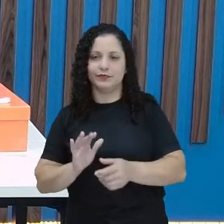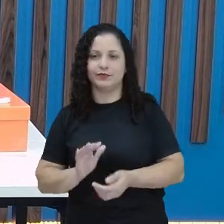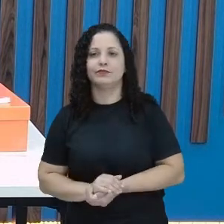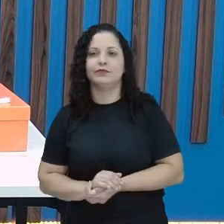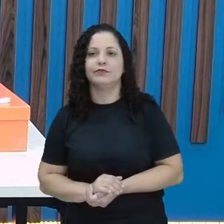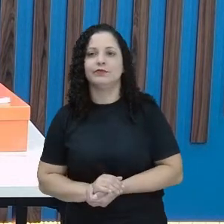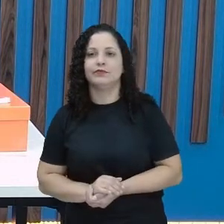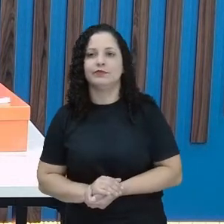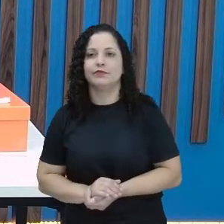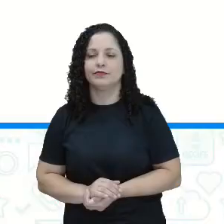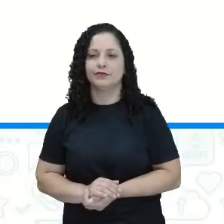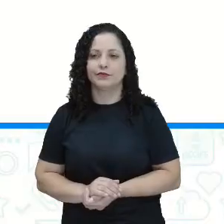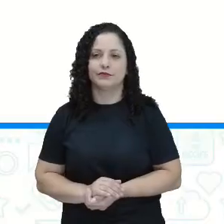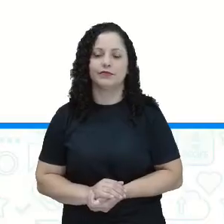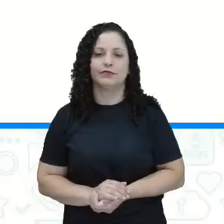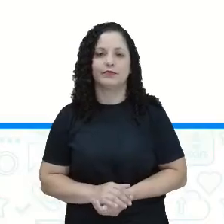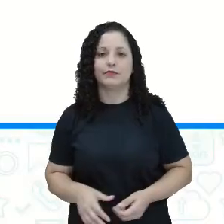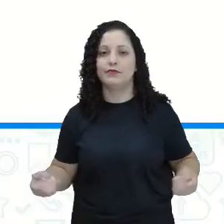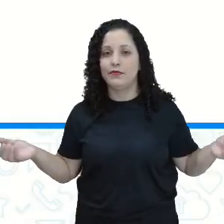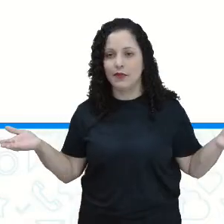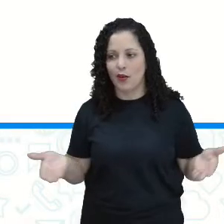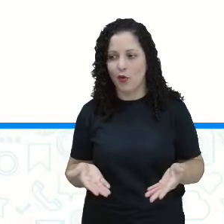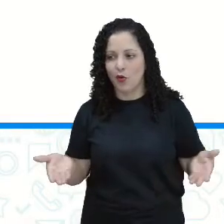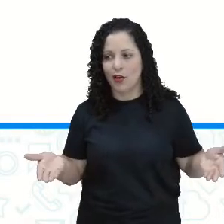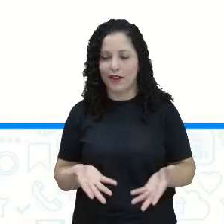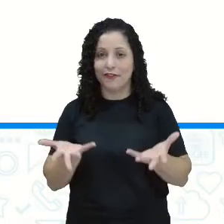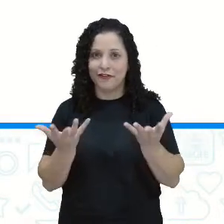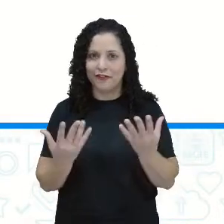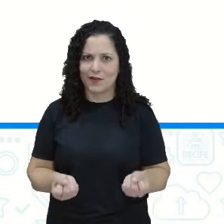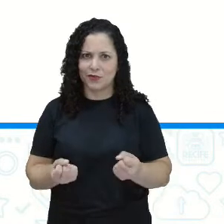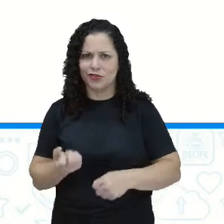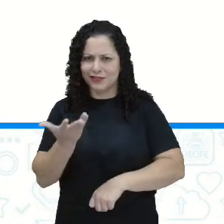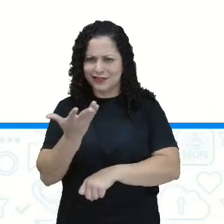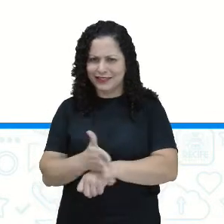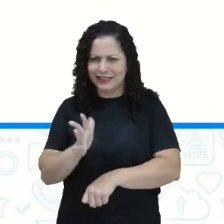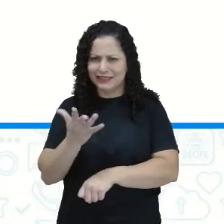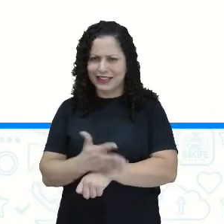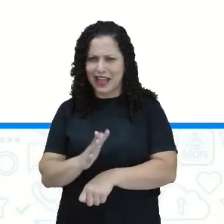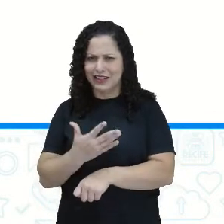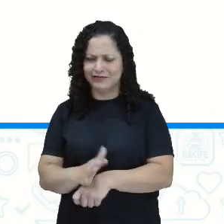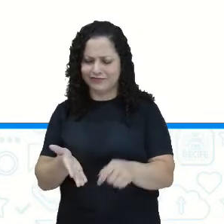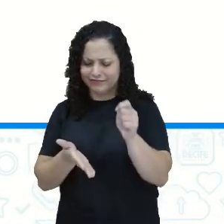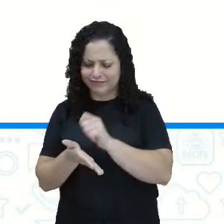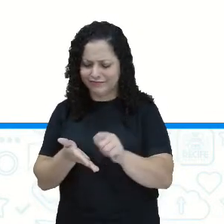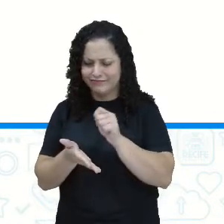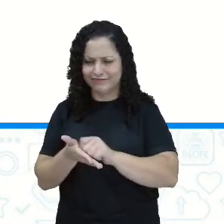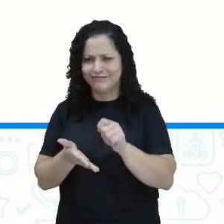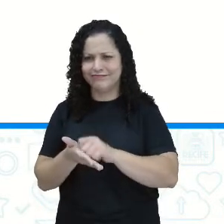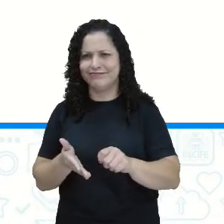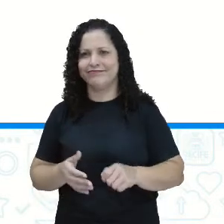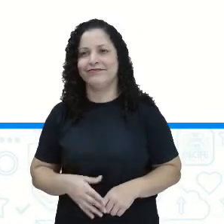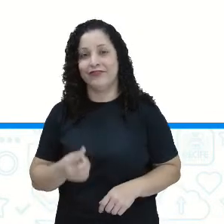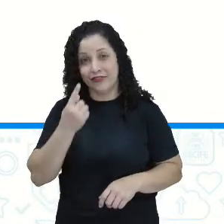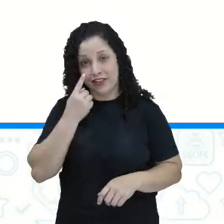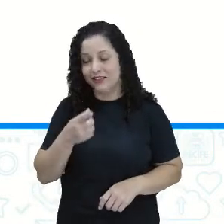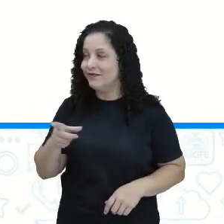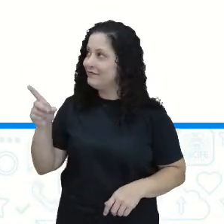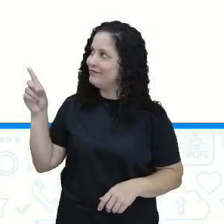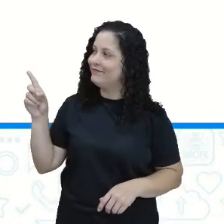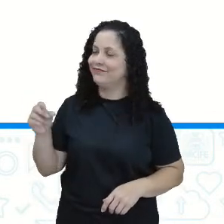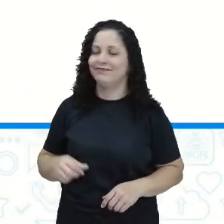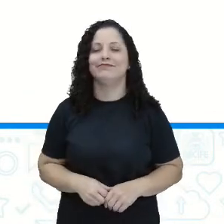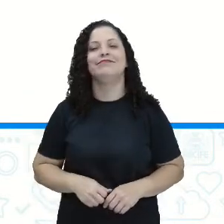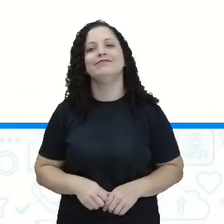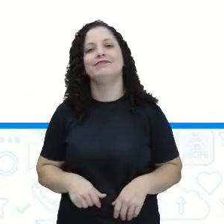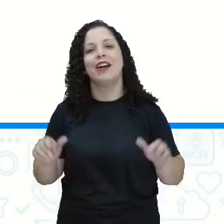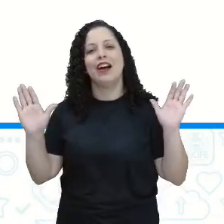Agora, a gente vai verificar na prática a escrita de um bilhete. Olá, estudante! Olha como eu